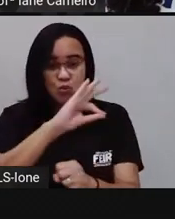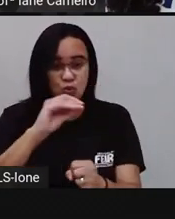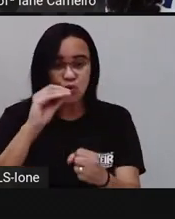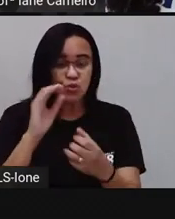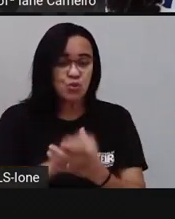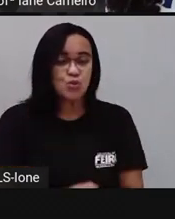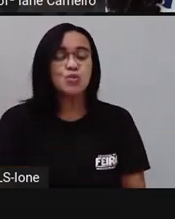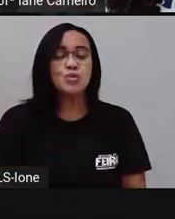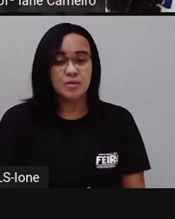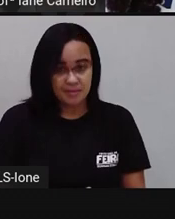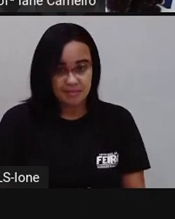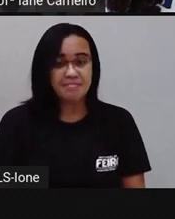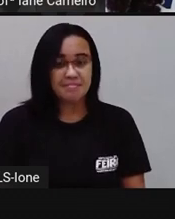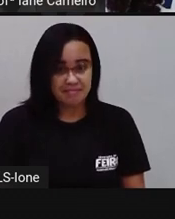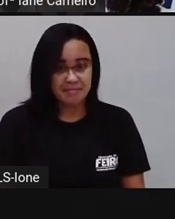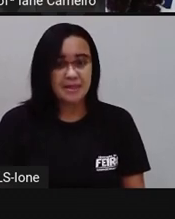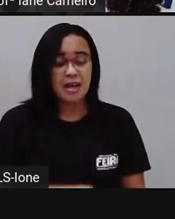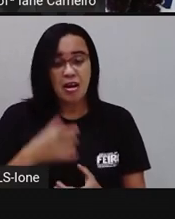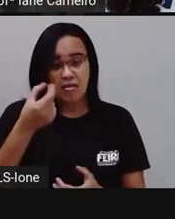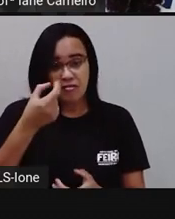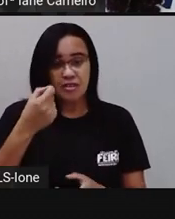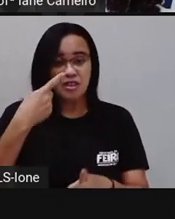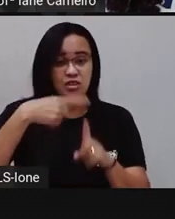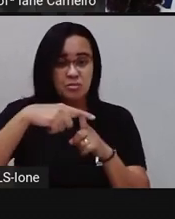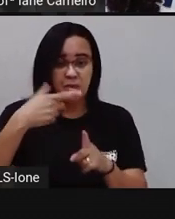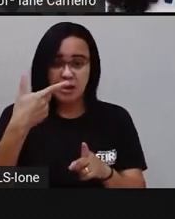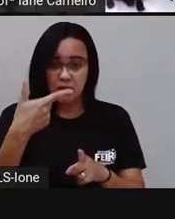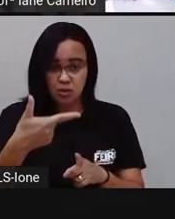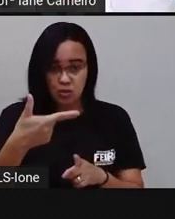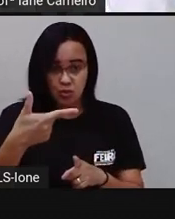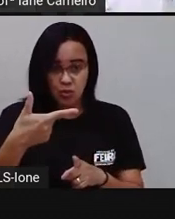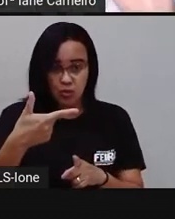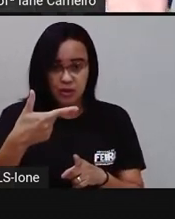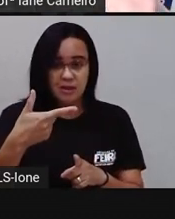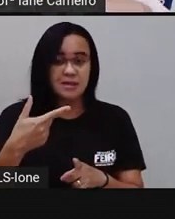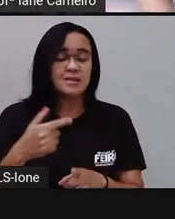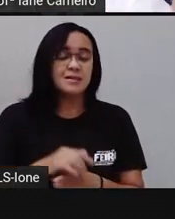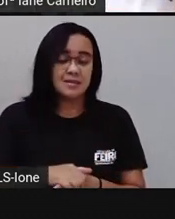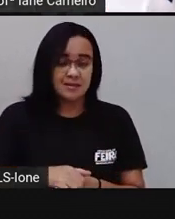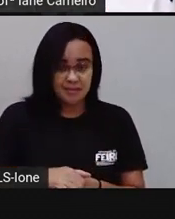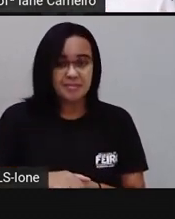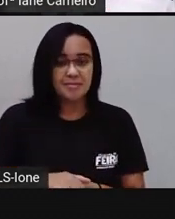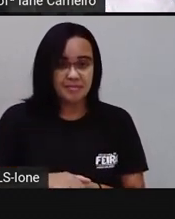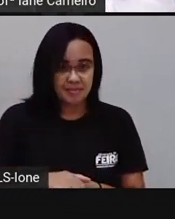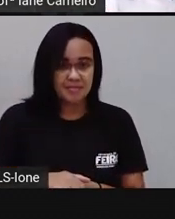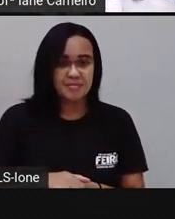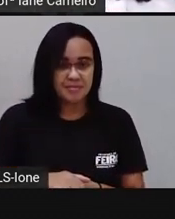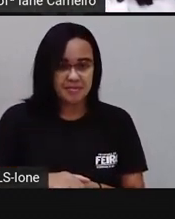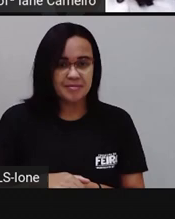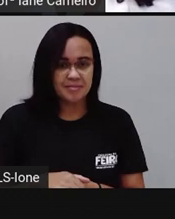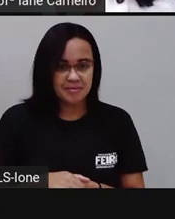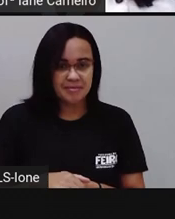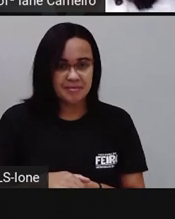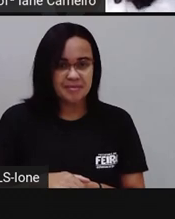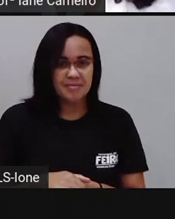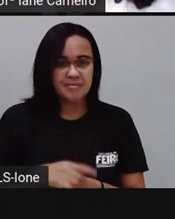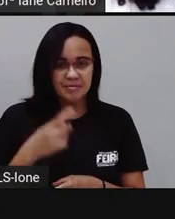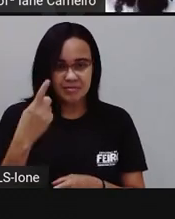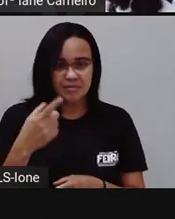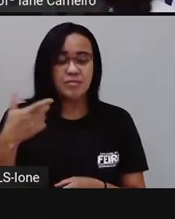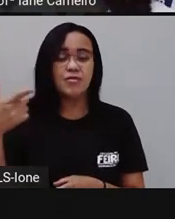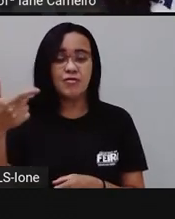Vinte mais dois é igual a quanto? Eu tenho vinte. Vinte. Vinte. Vinte e um.